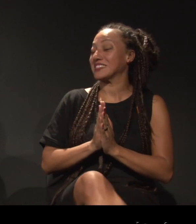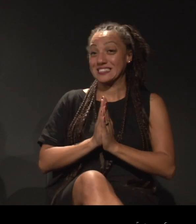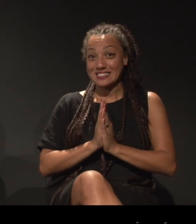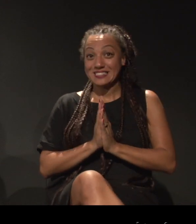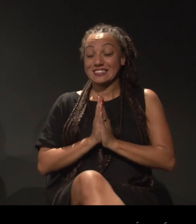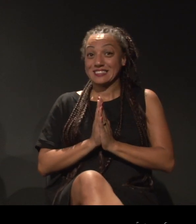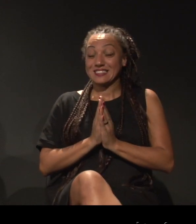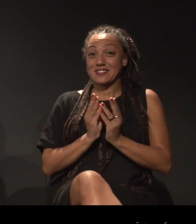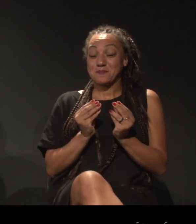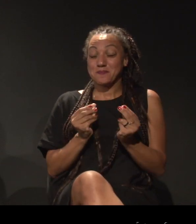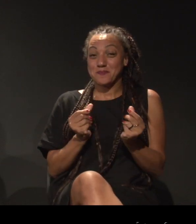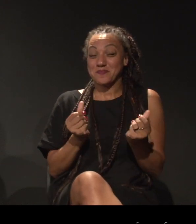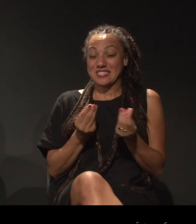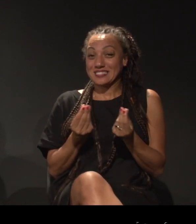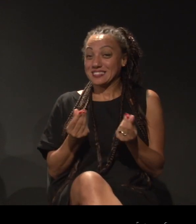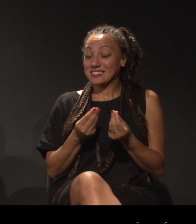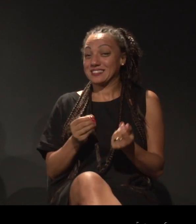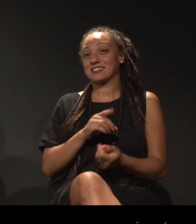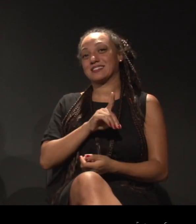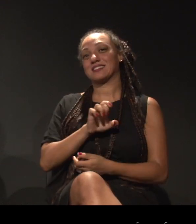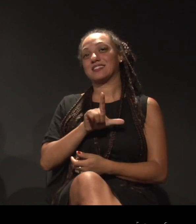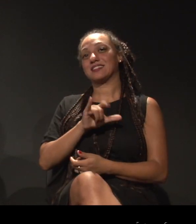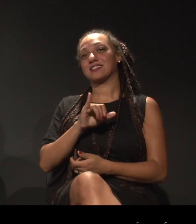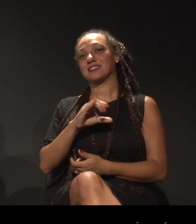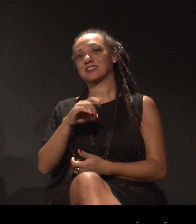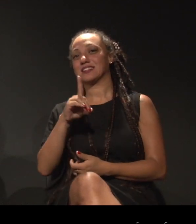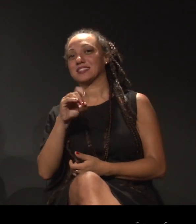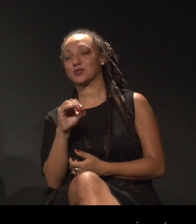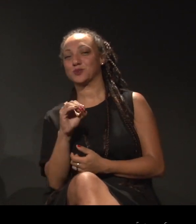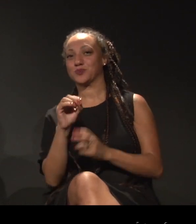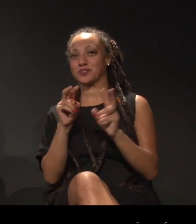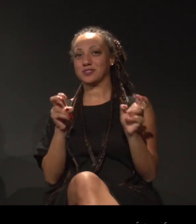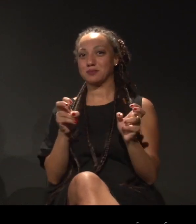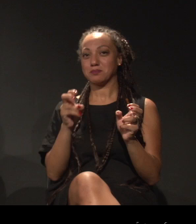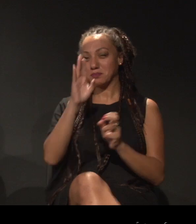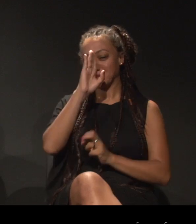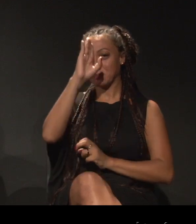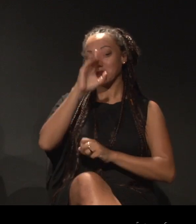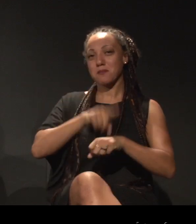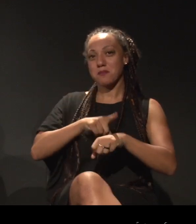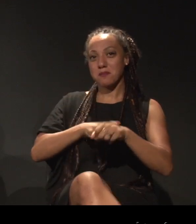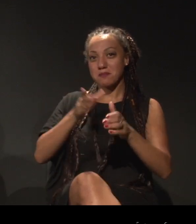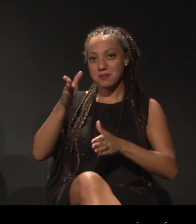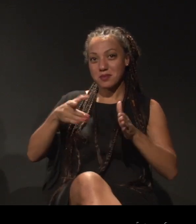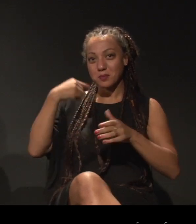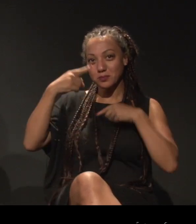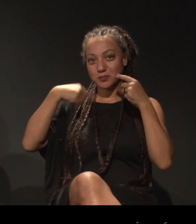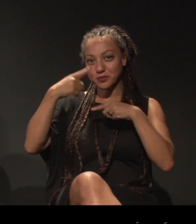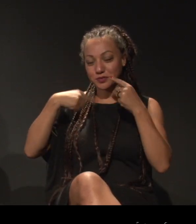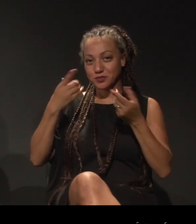delicado, delicado, principalmente pelo momento político que a gente vive.